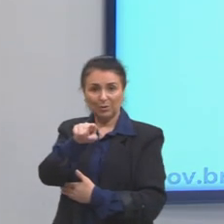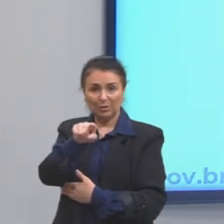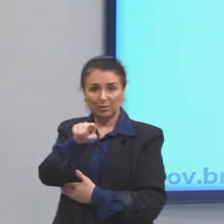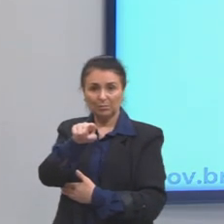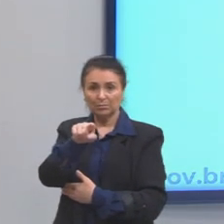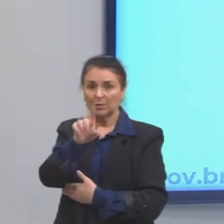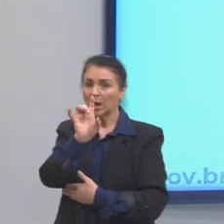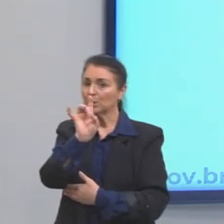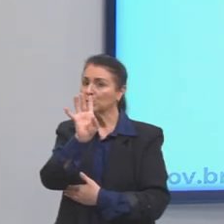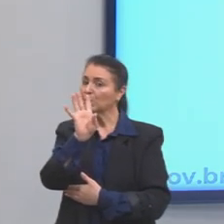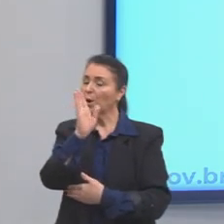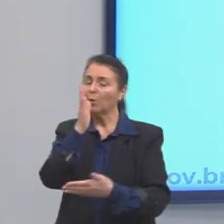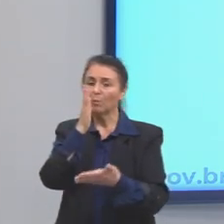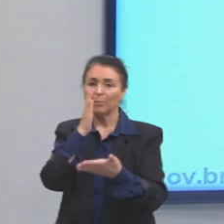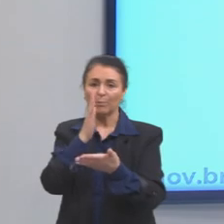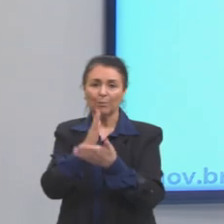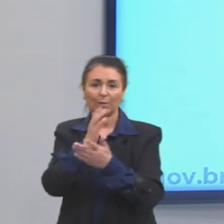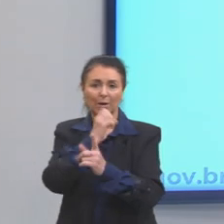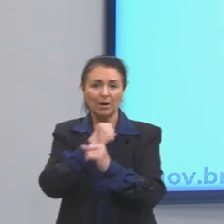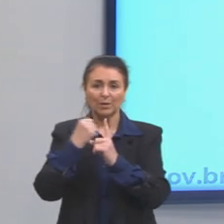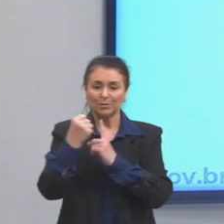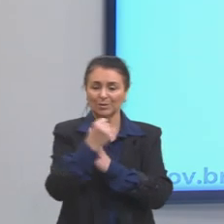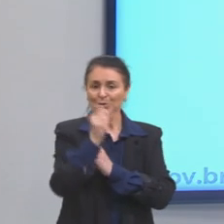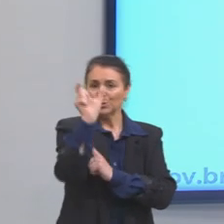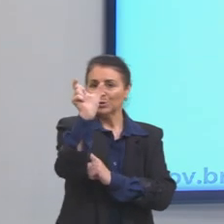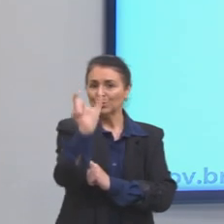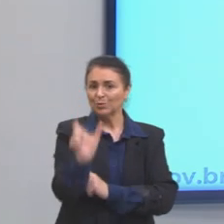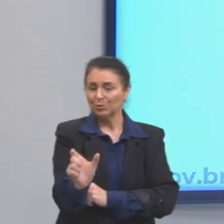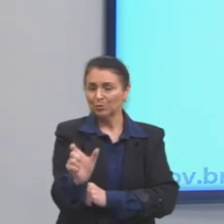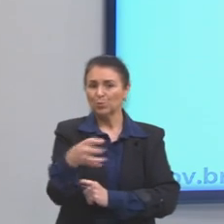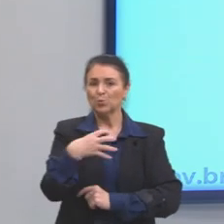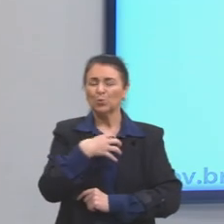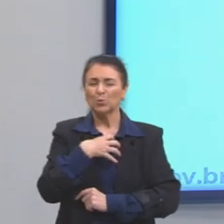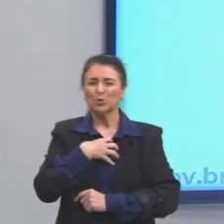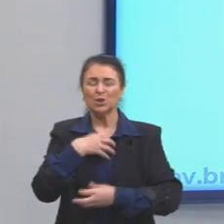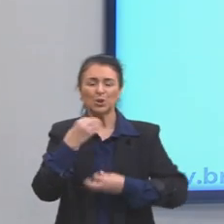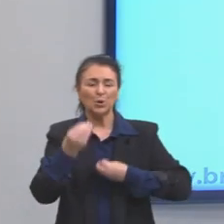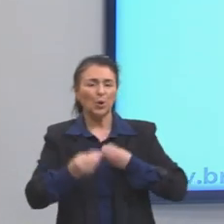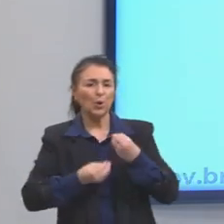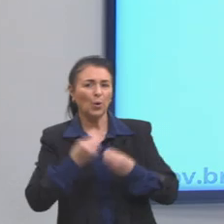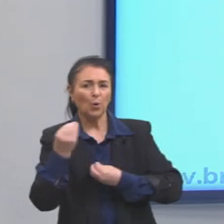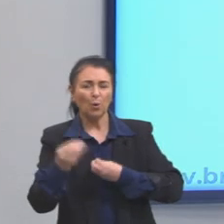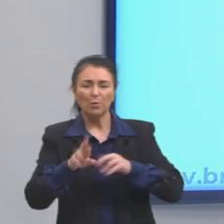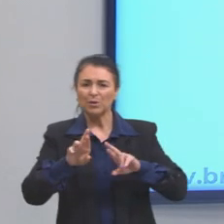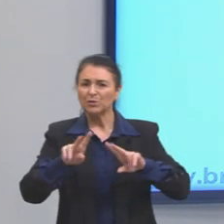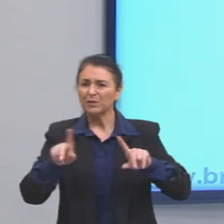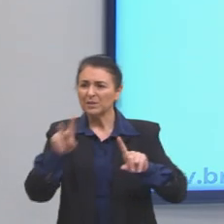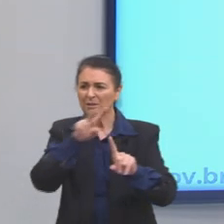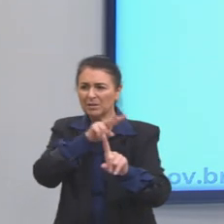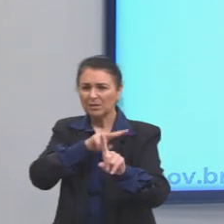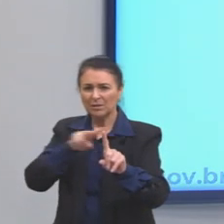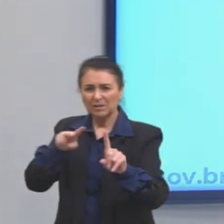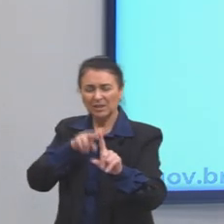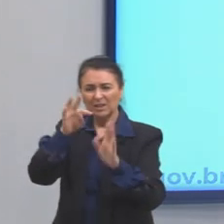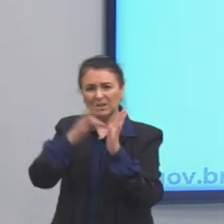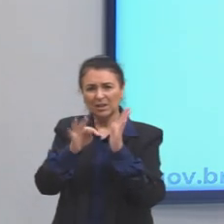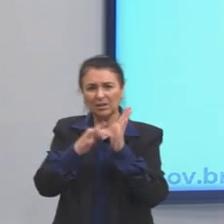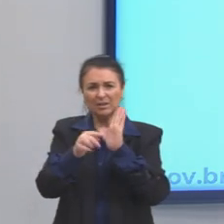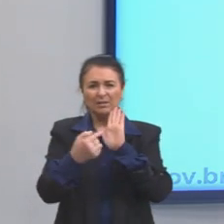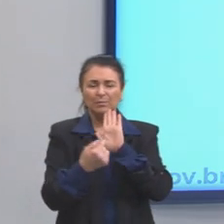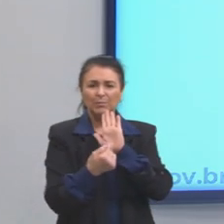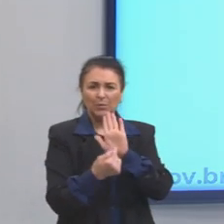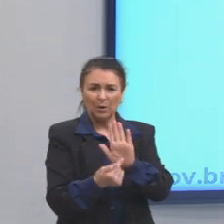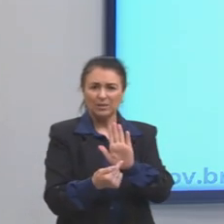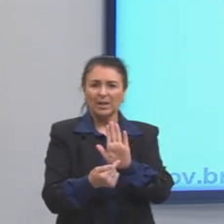parte. A sociedade dos indivíduos. O modo como as diferentes perspectivas teóricas tratam